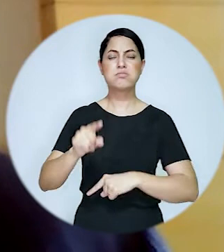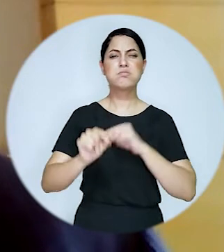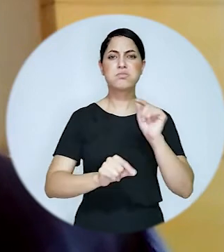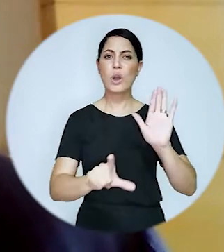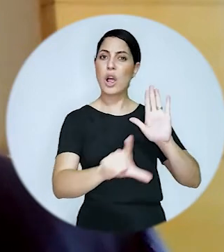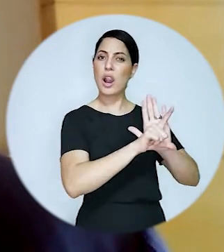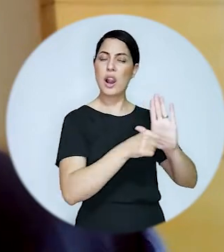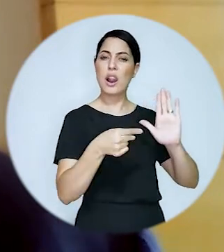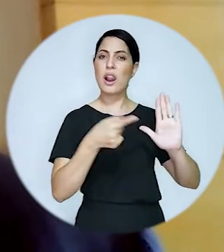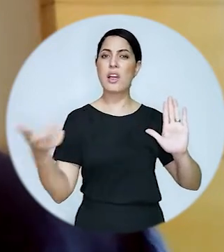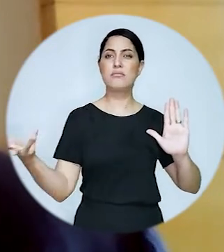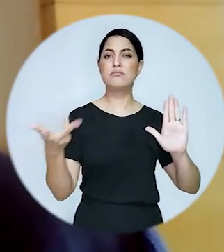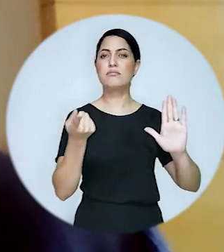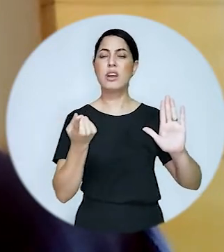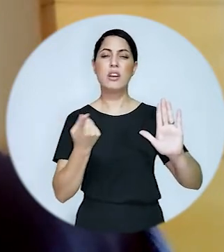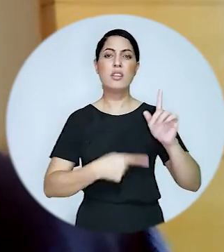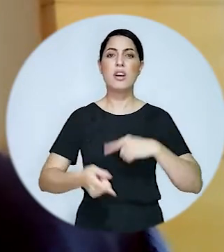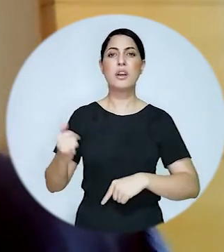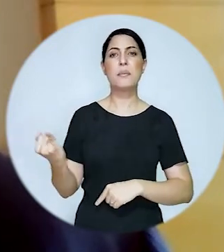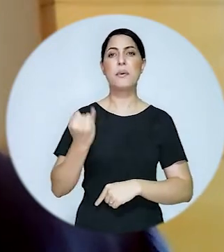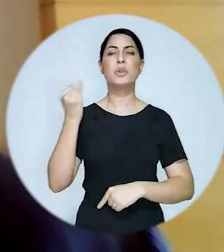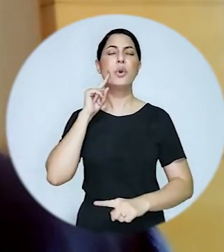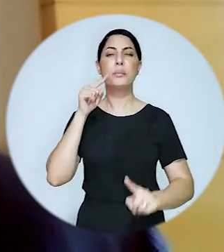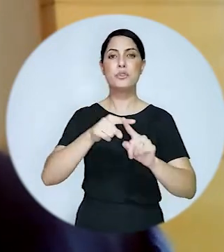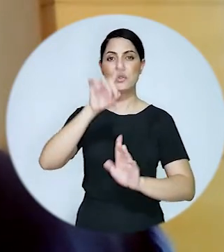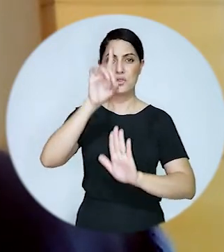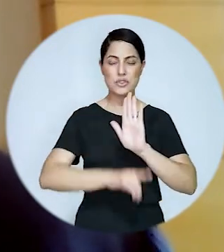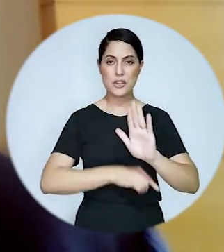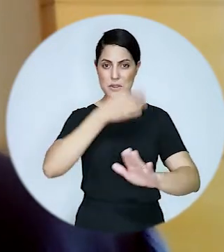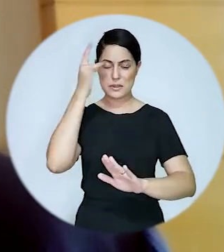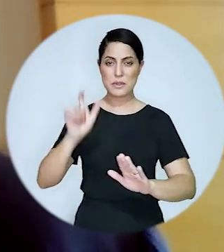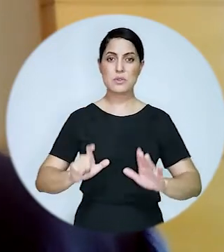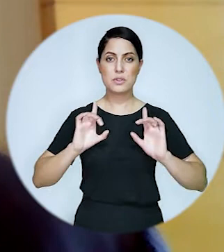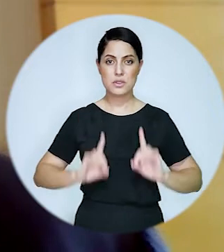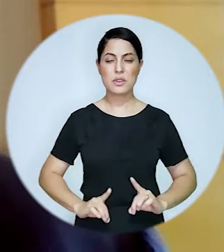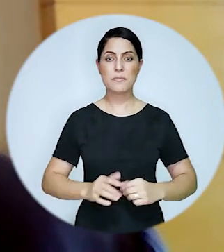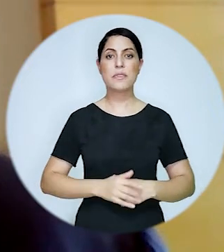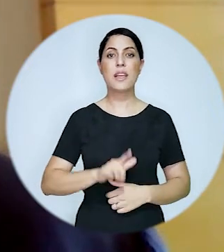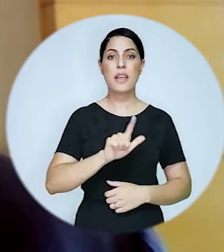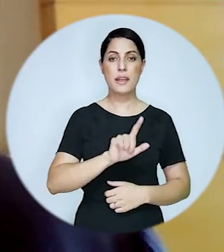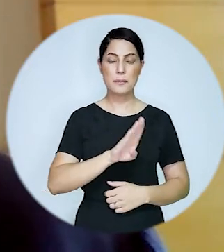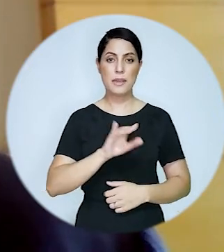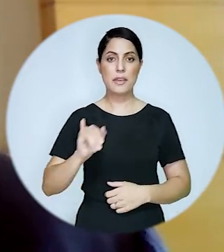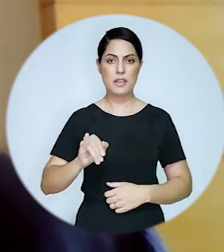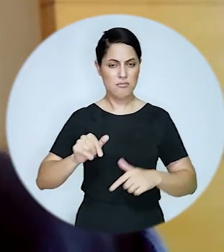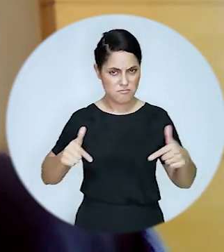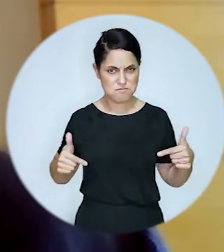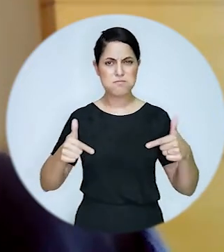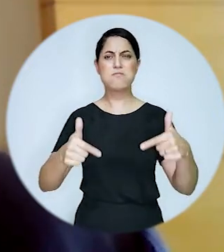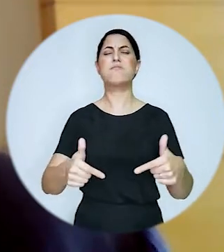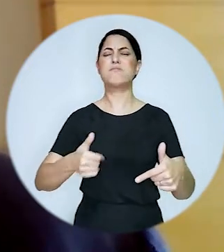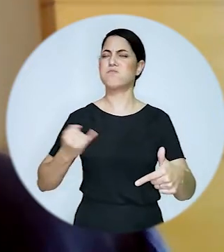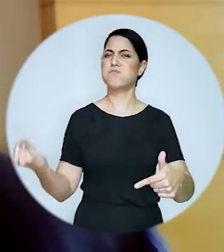consolidação de uma importante legislação de garantia e promoção desses direitos, sendo a